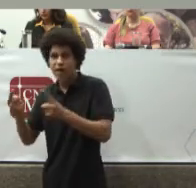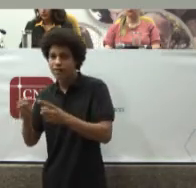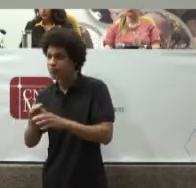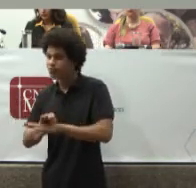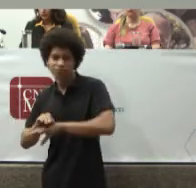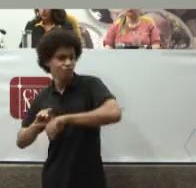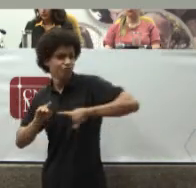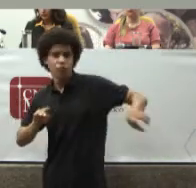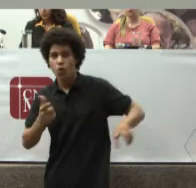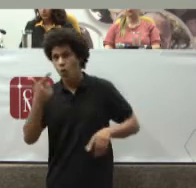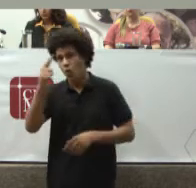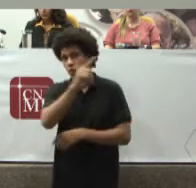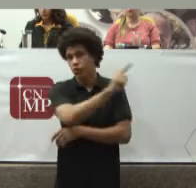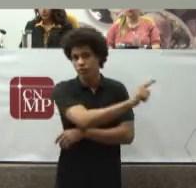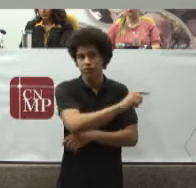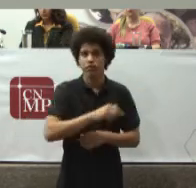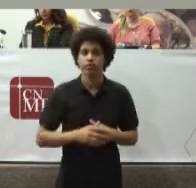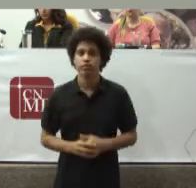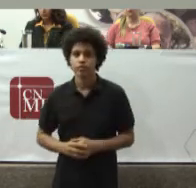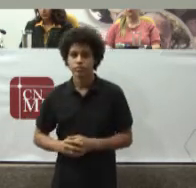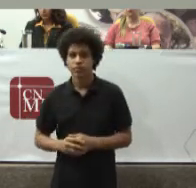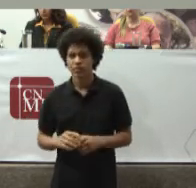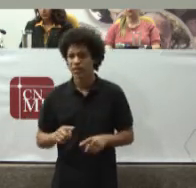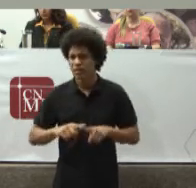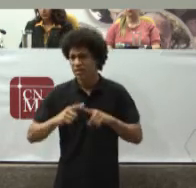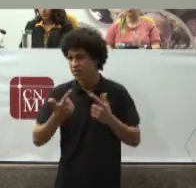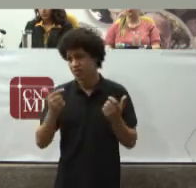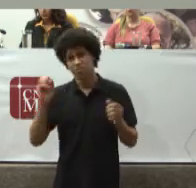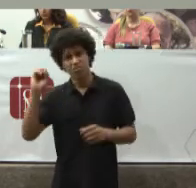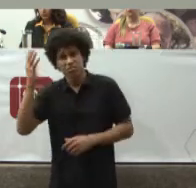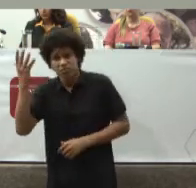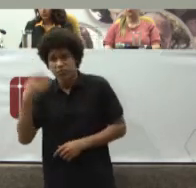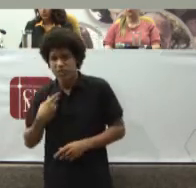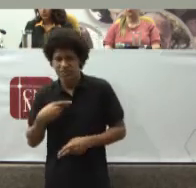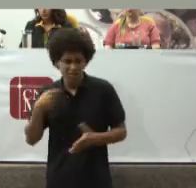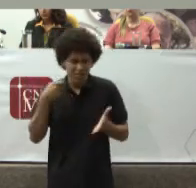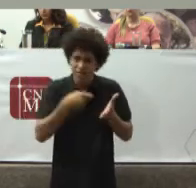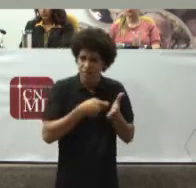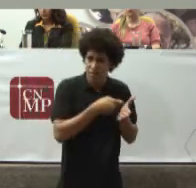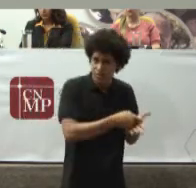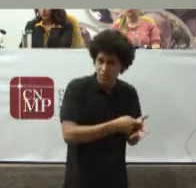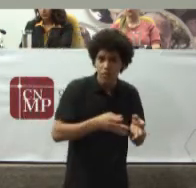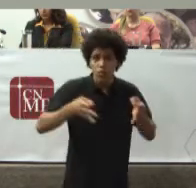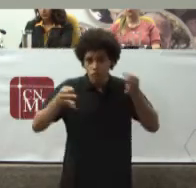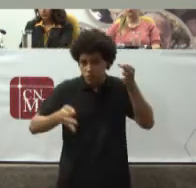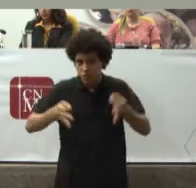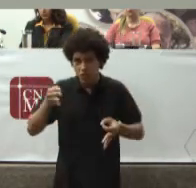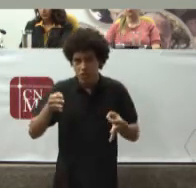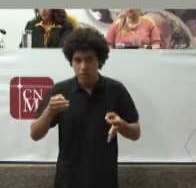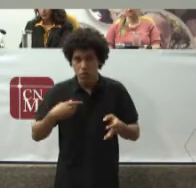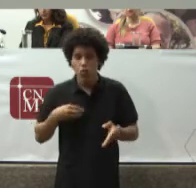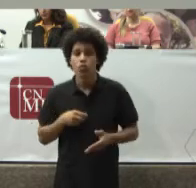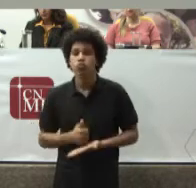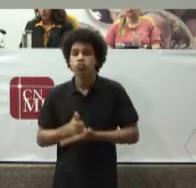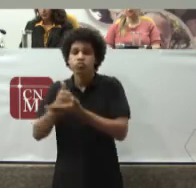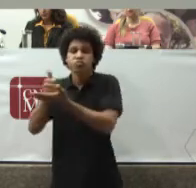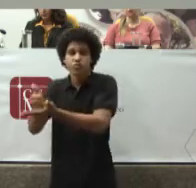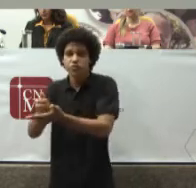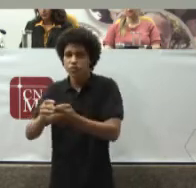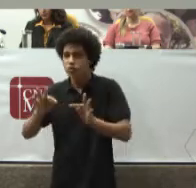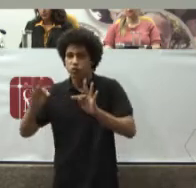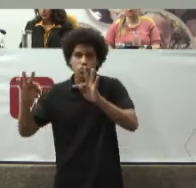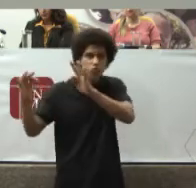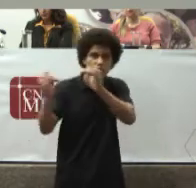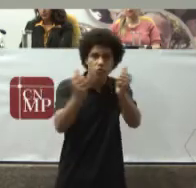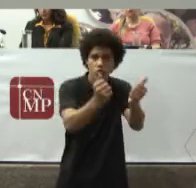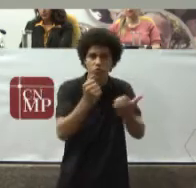De vários Talvez A excessiva Judicialização Coloque o gestor Numa posição De inércia De ser